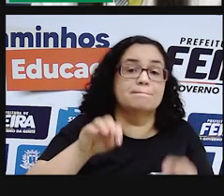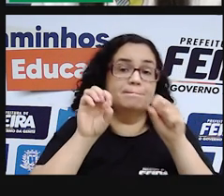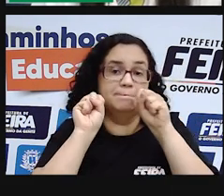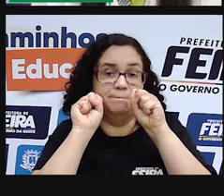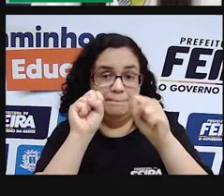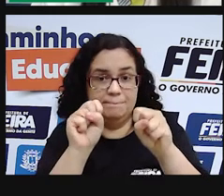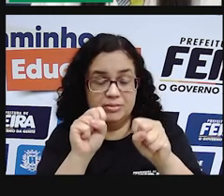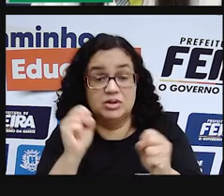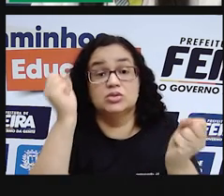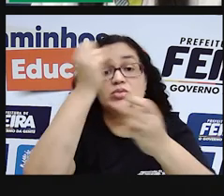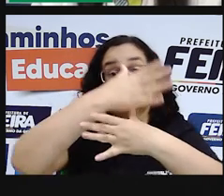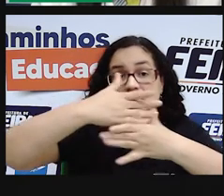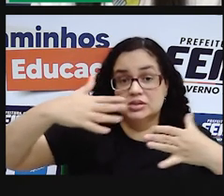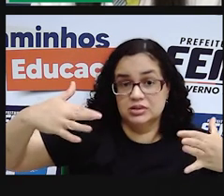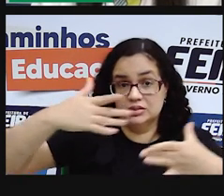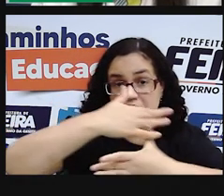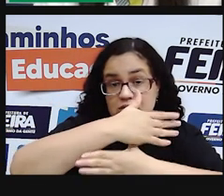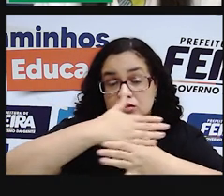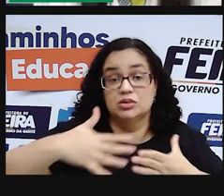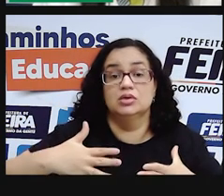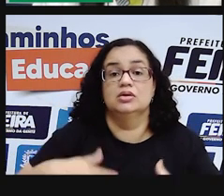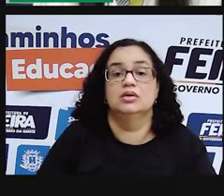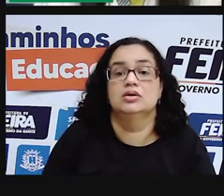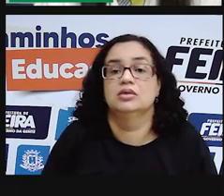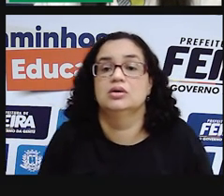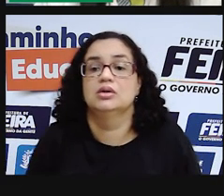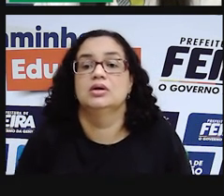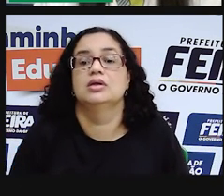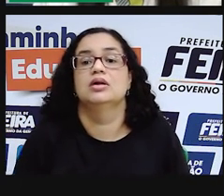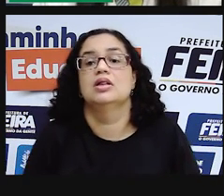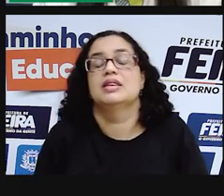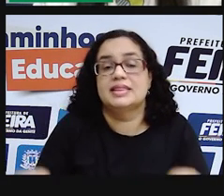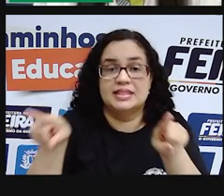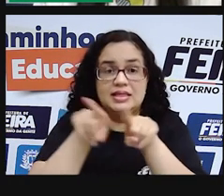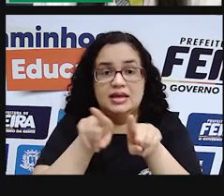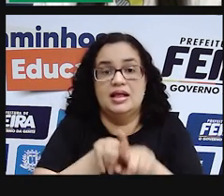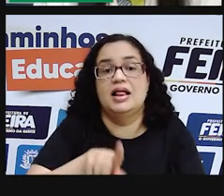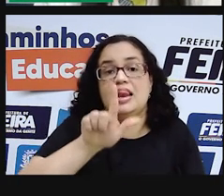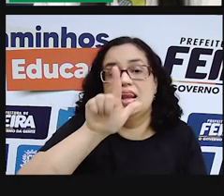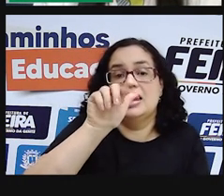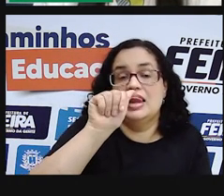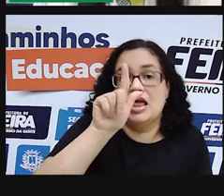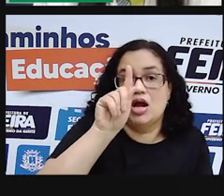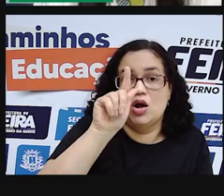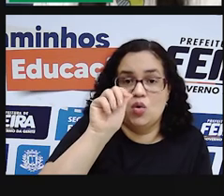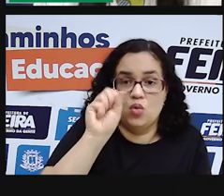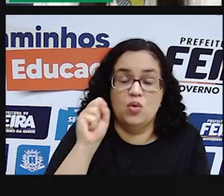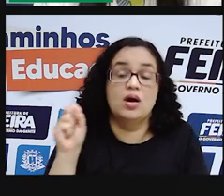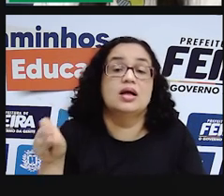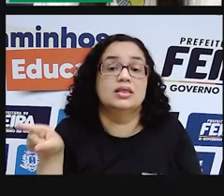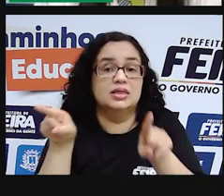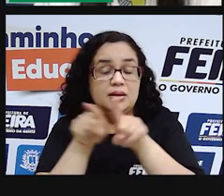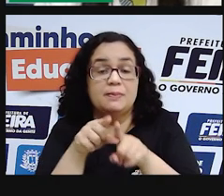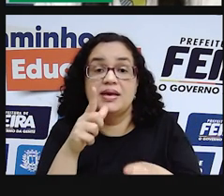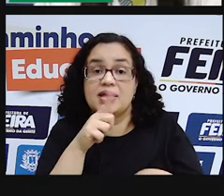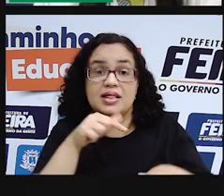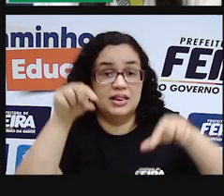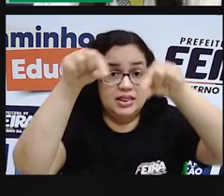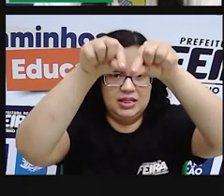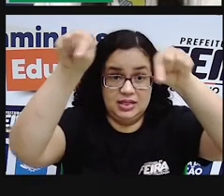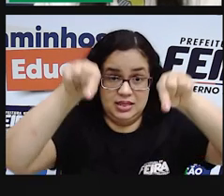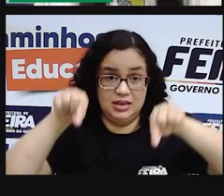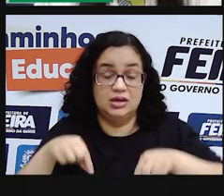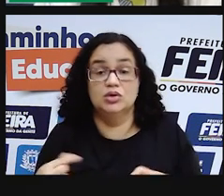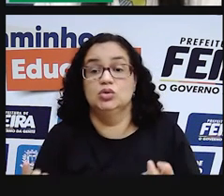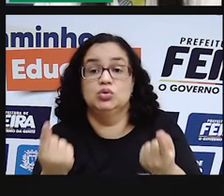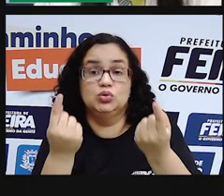oferecendo para a cidade, né? Ou para o município que tem o lago, a lagoa também, outras fontes ligadas à questão da